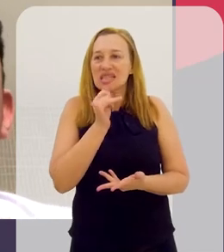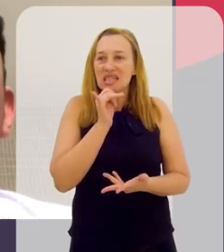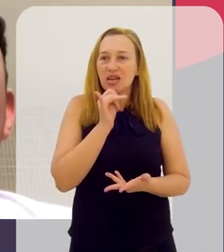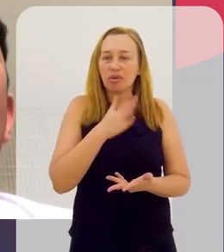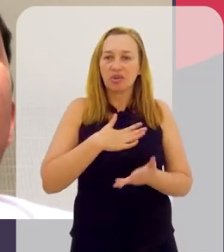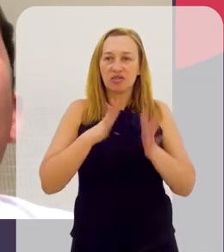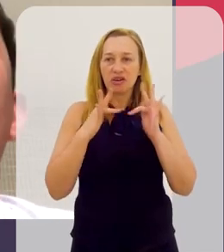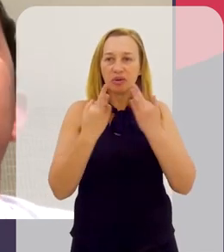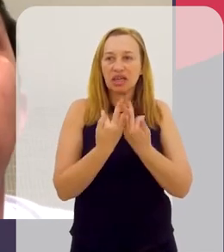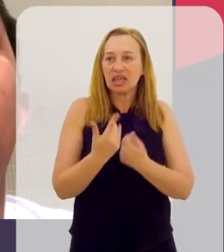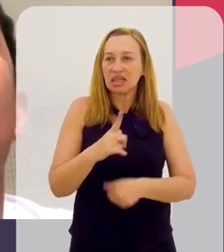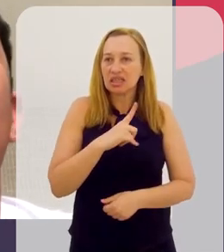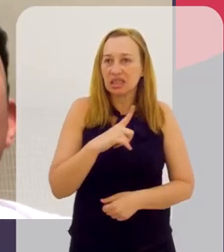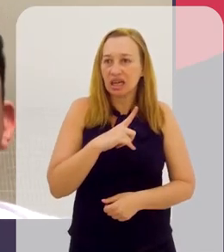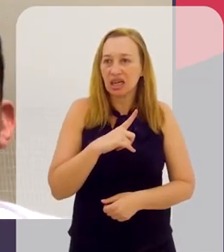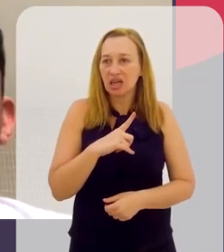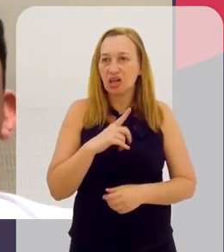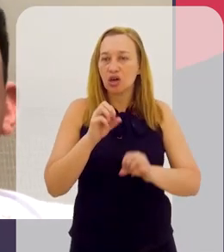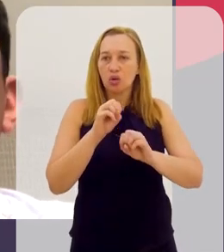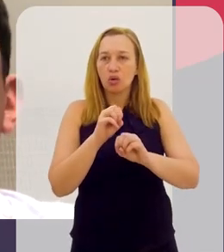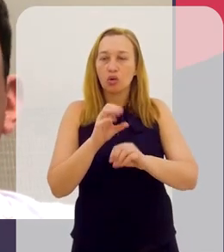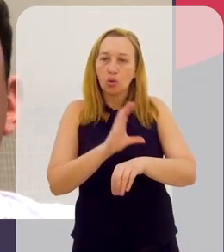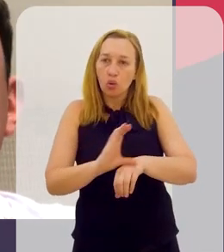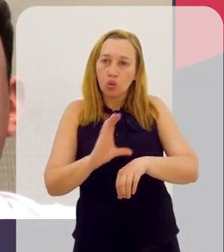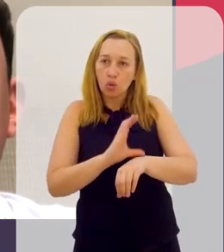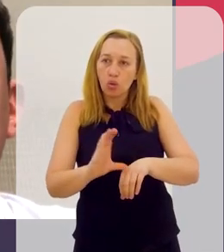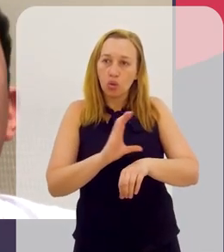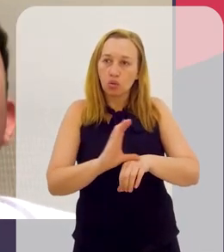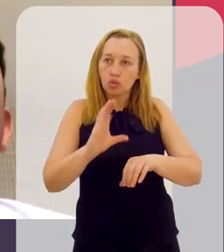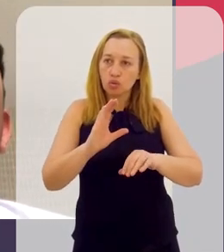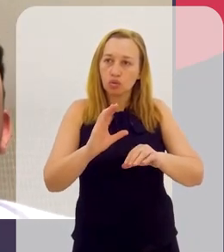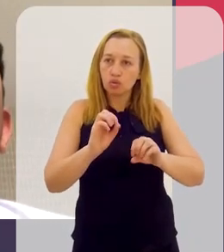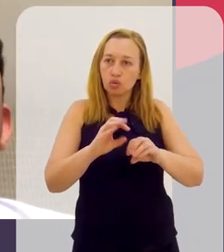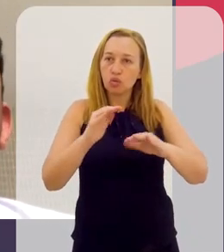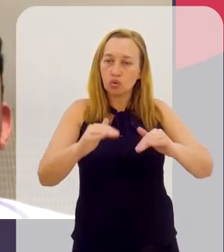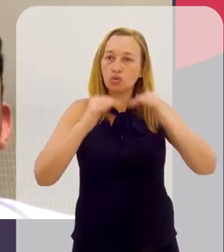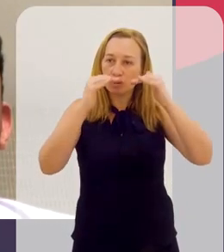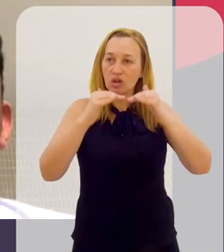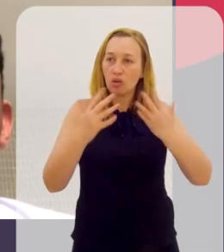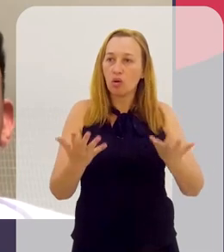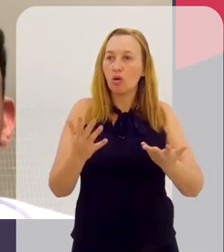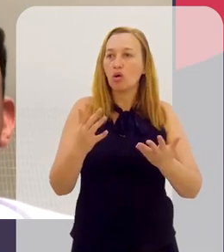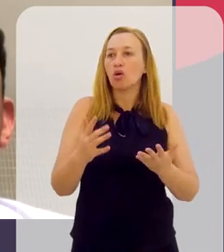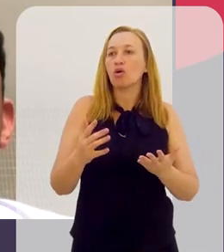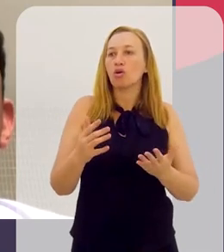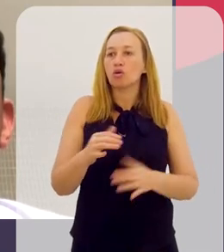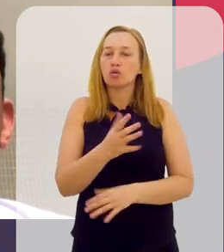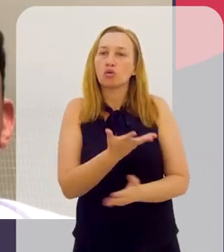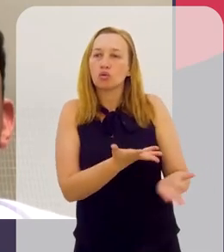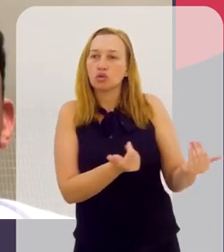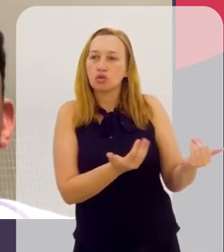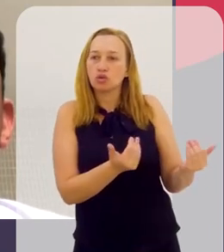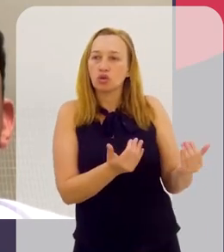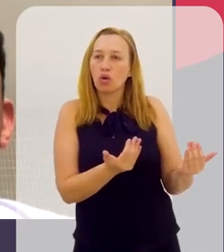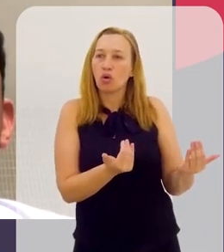próximo da minha família que tenha feito o curso superior. Então, o jovem talentos foi isso.